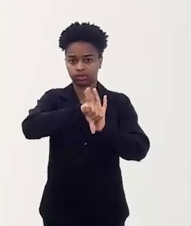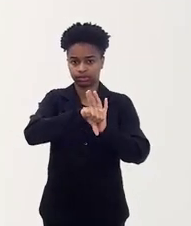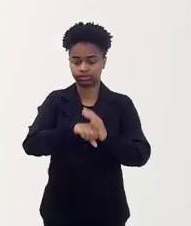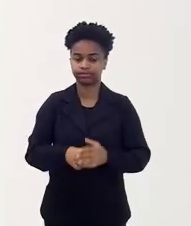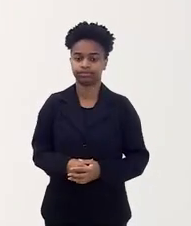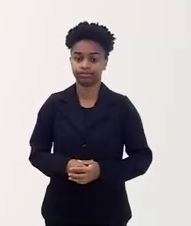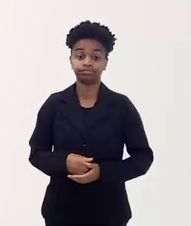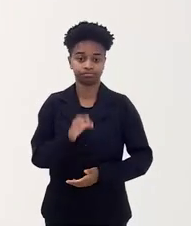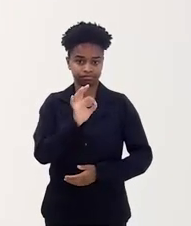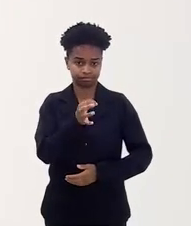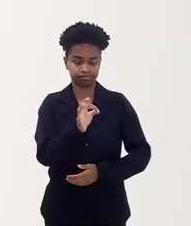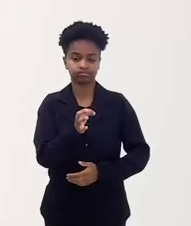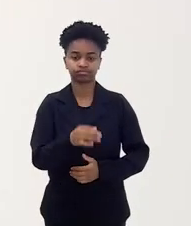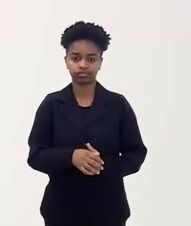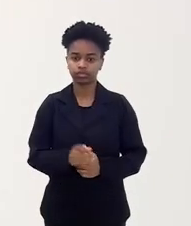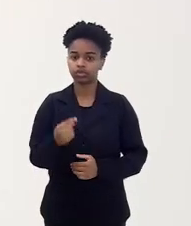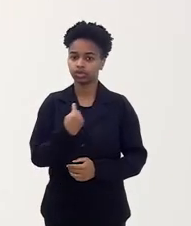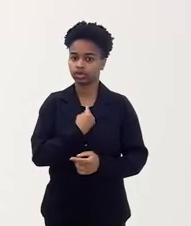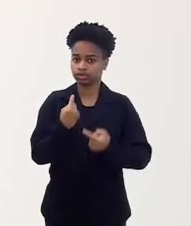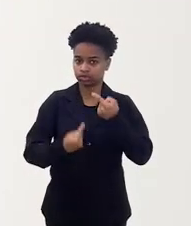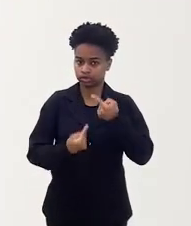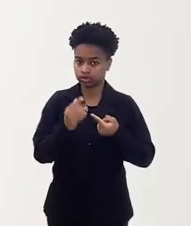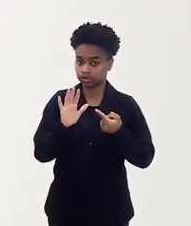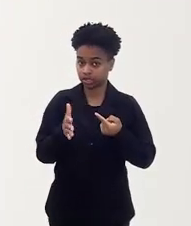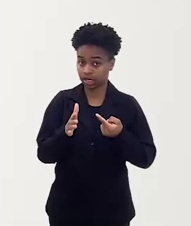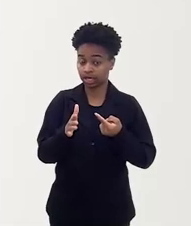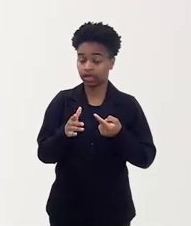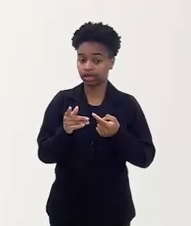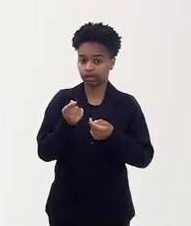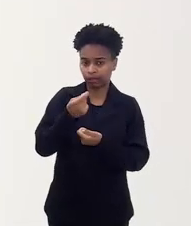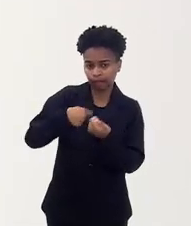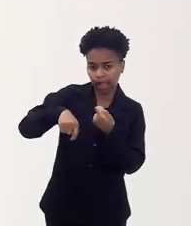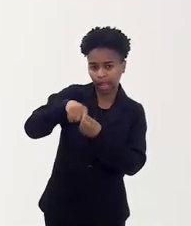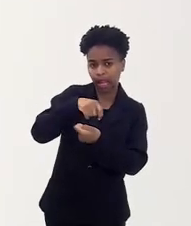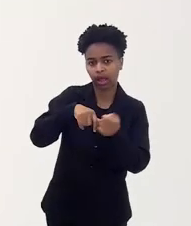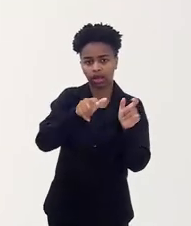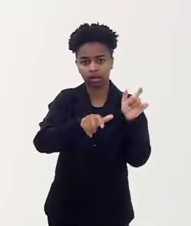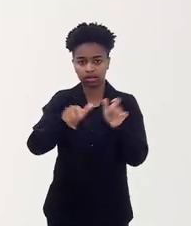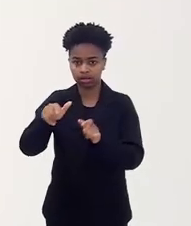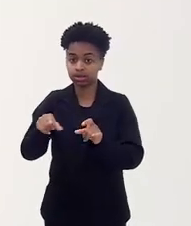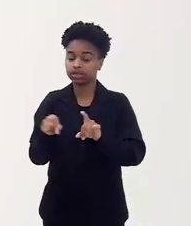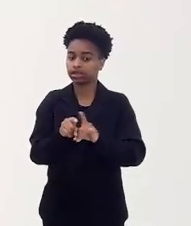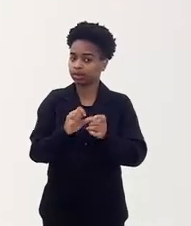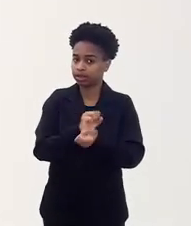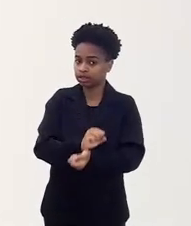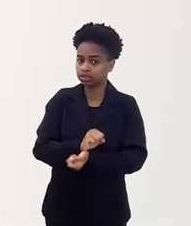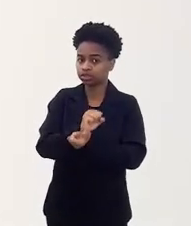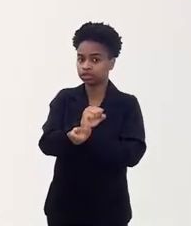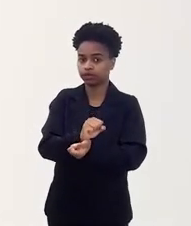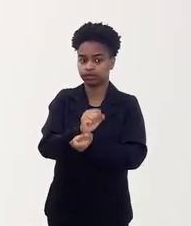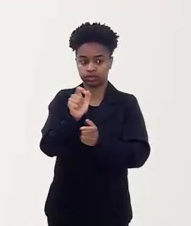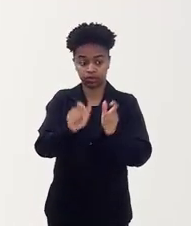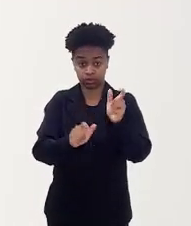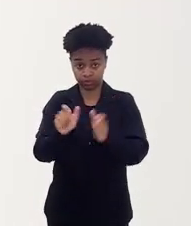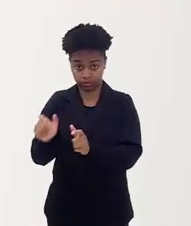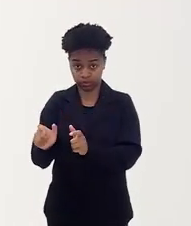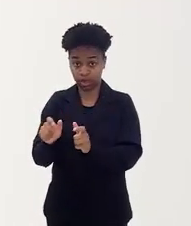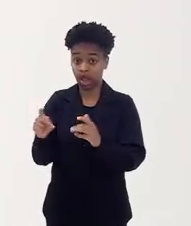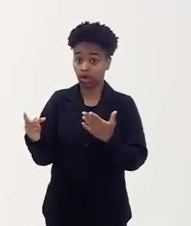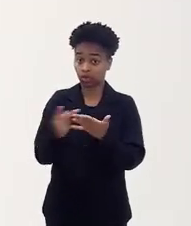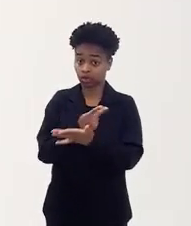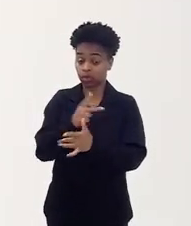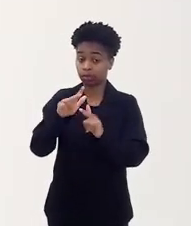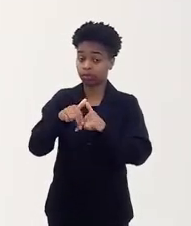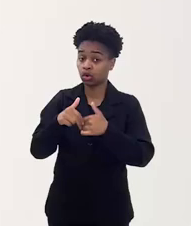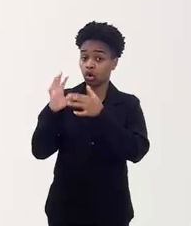Como a gente abordou aqui, o tráfico e a escravização de seres humanos se dá